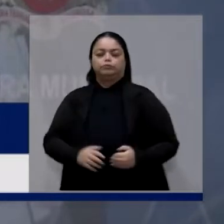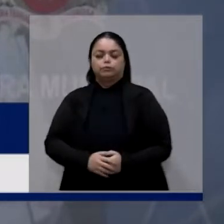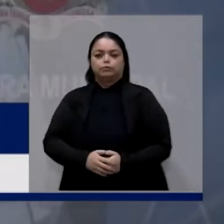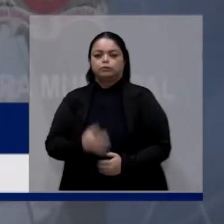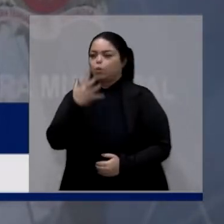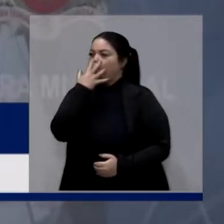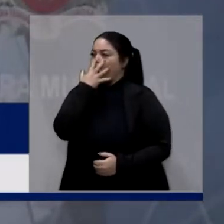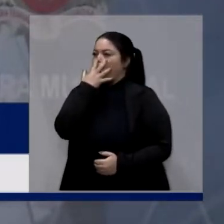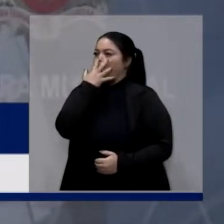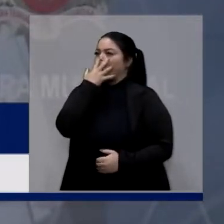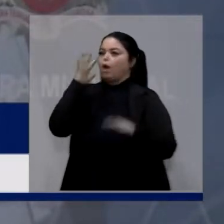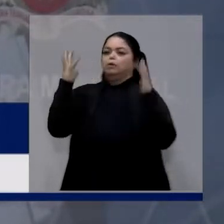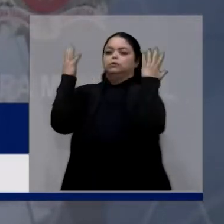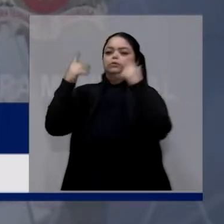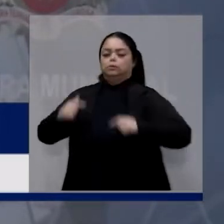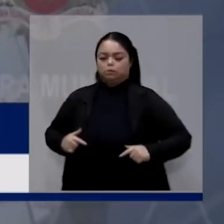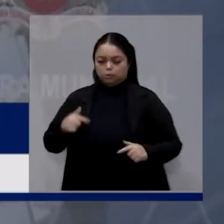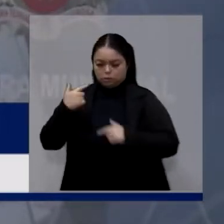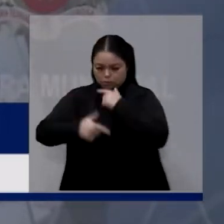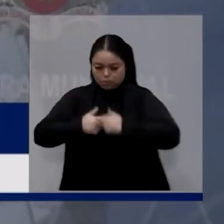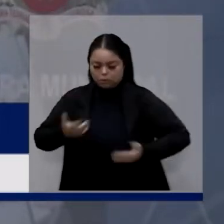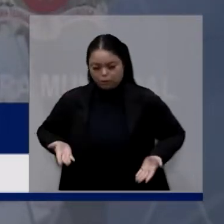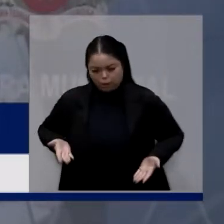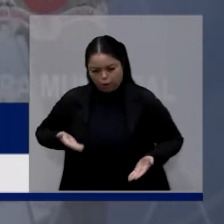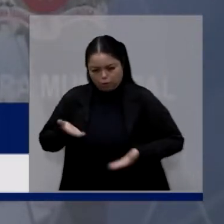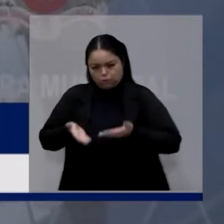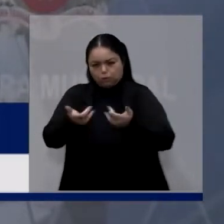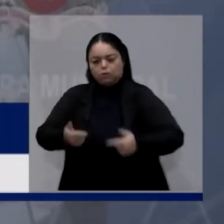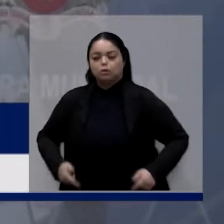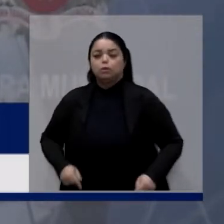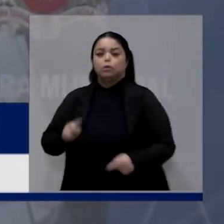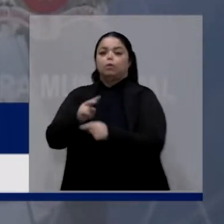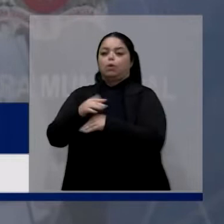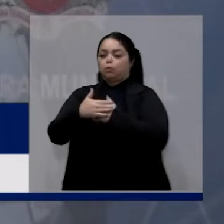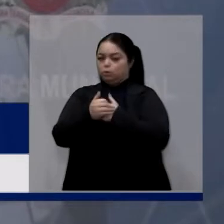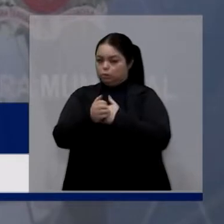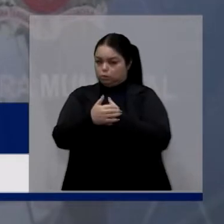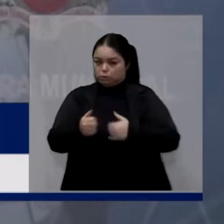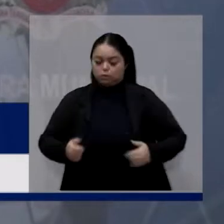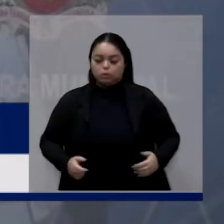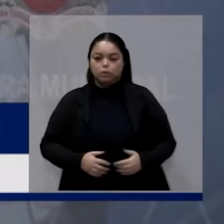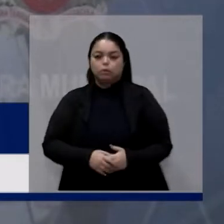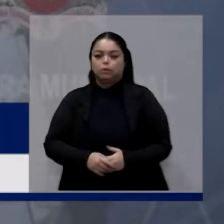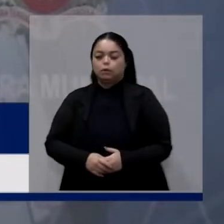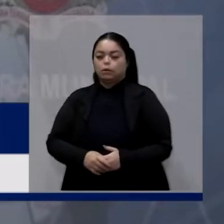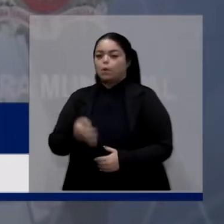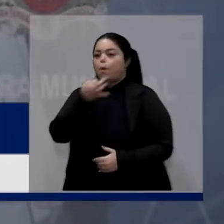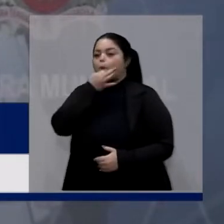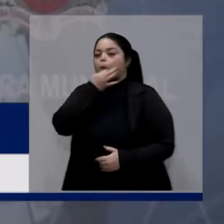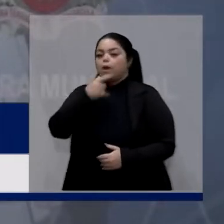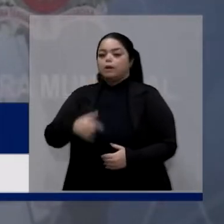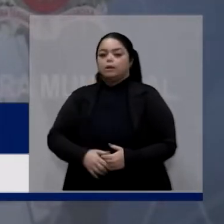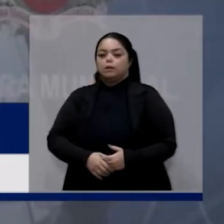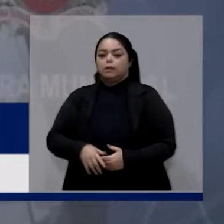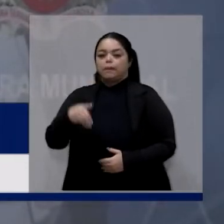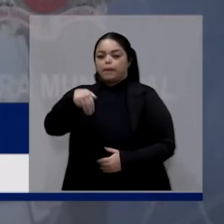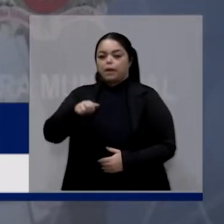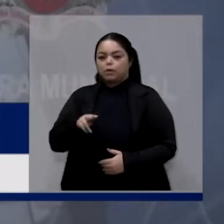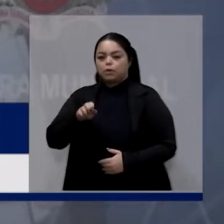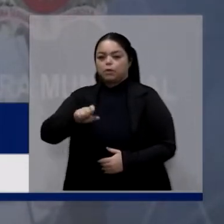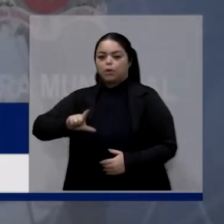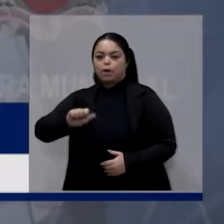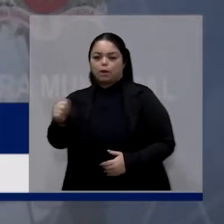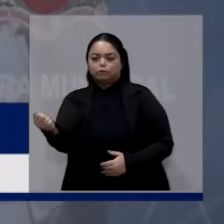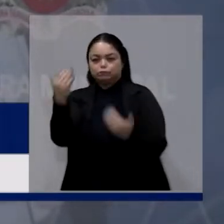admirar mais o trabalho, a dedicação, o carinho. E eu acho que aqui, Manuel, a gente só